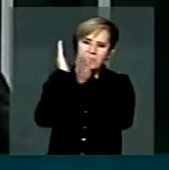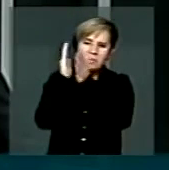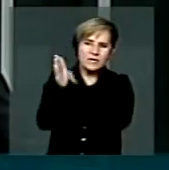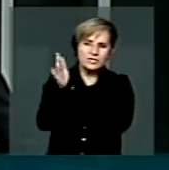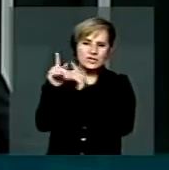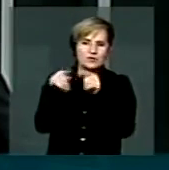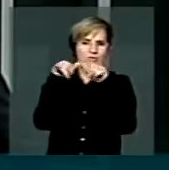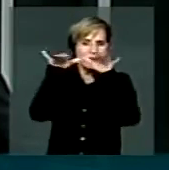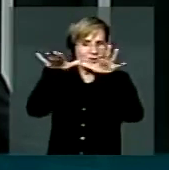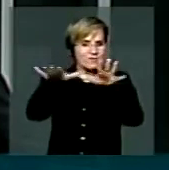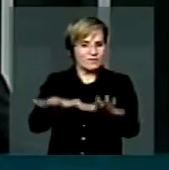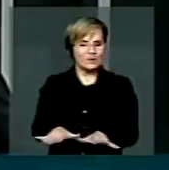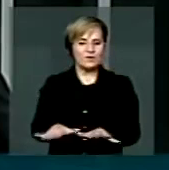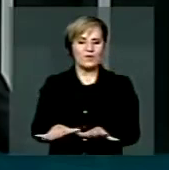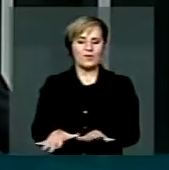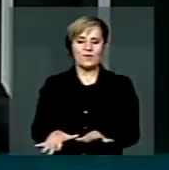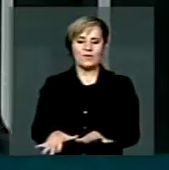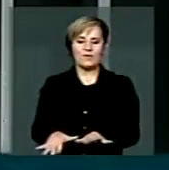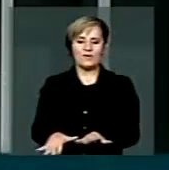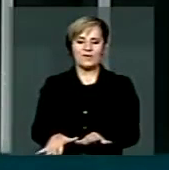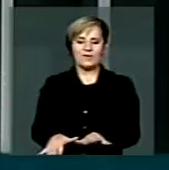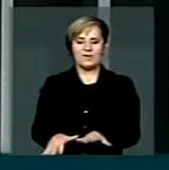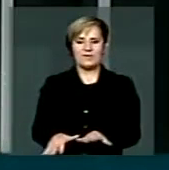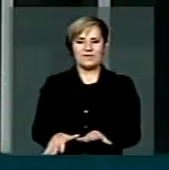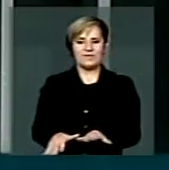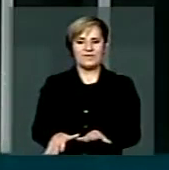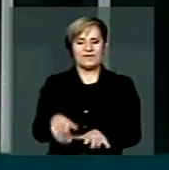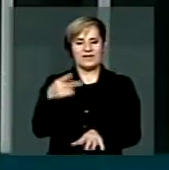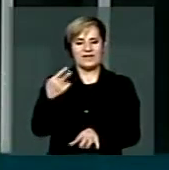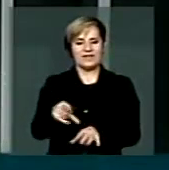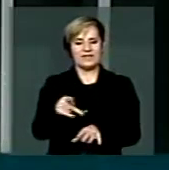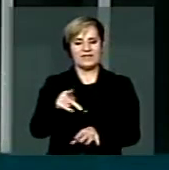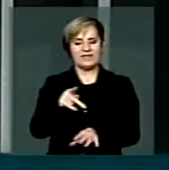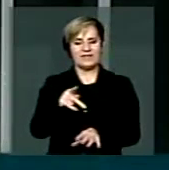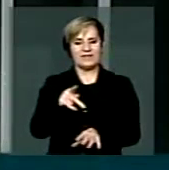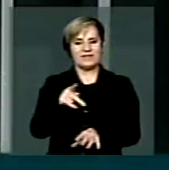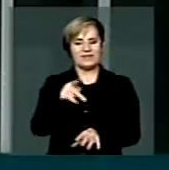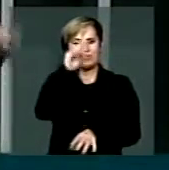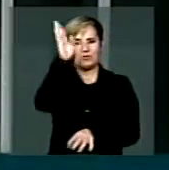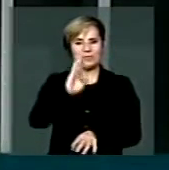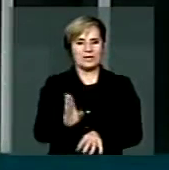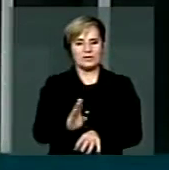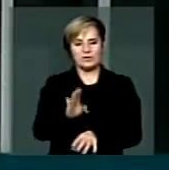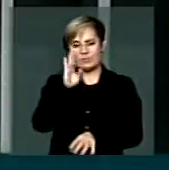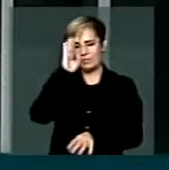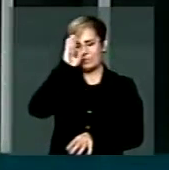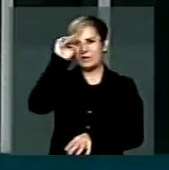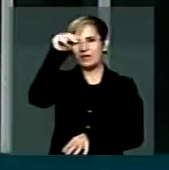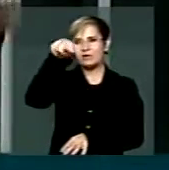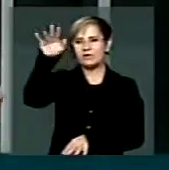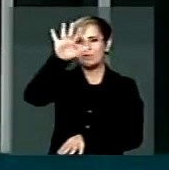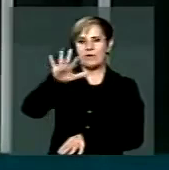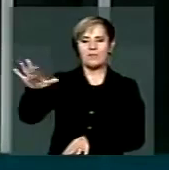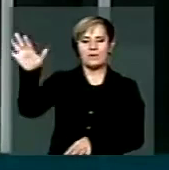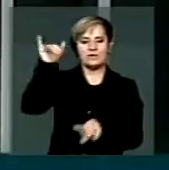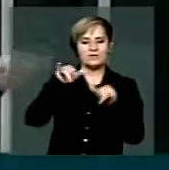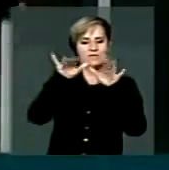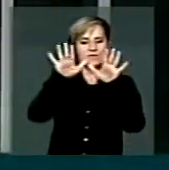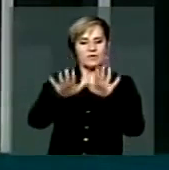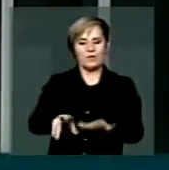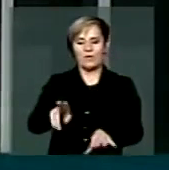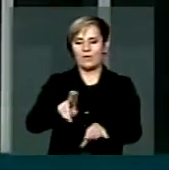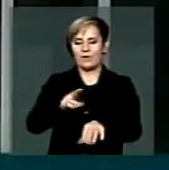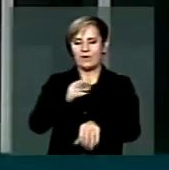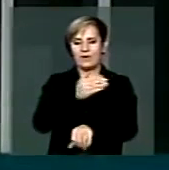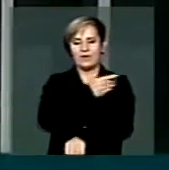deixou um legado, principalmente para os nordestinos. Principalmente para os nordestinos. Ele